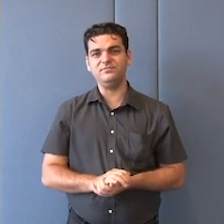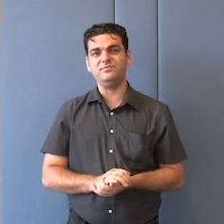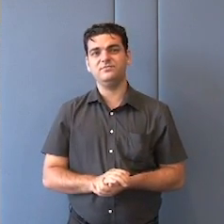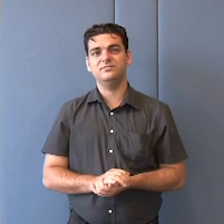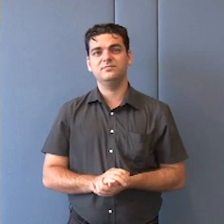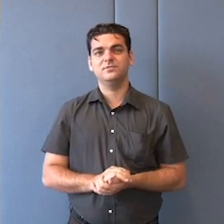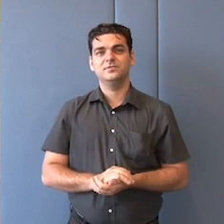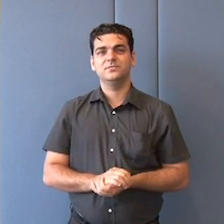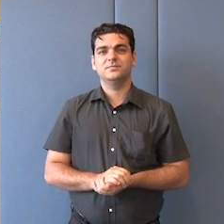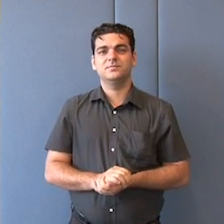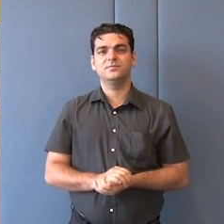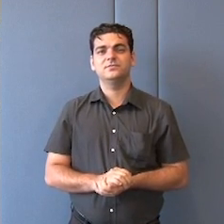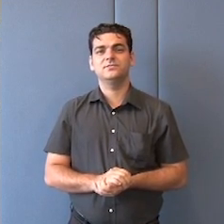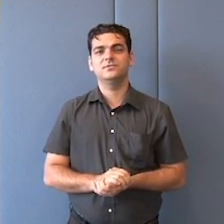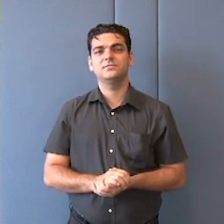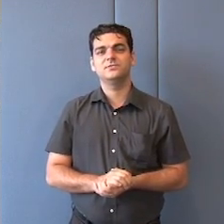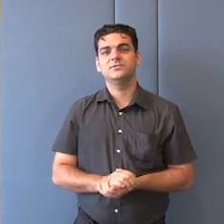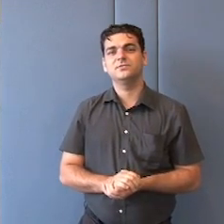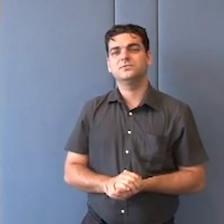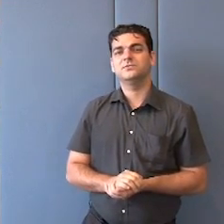Enfim, então,